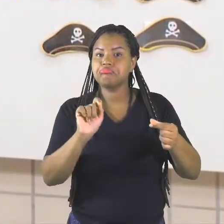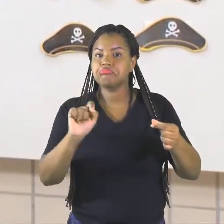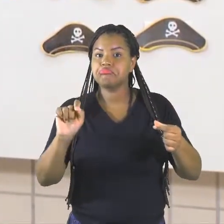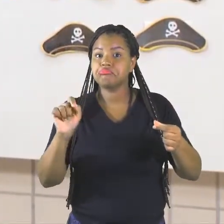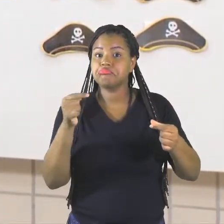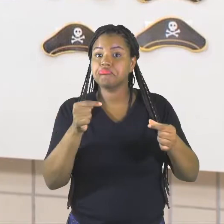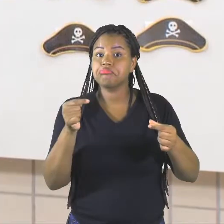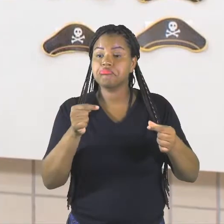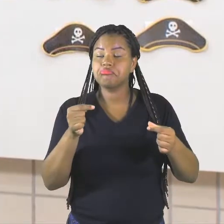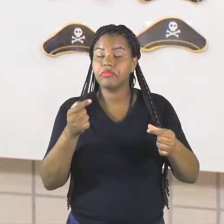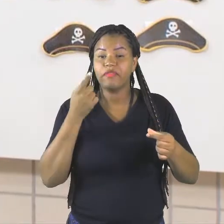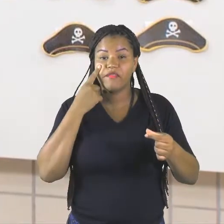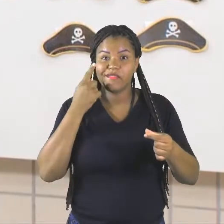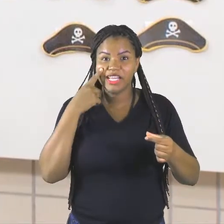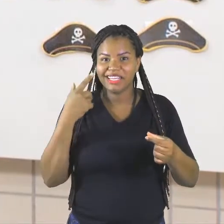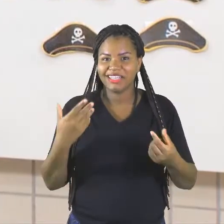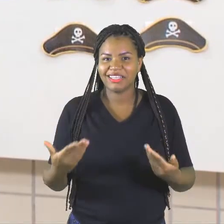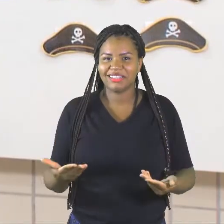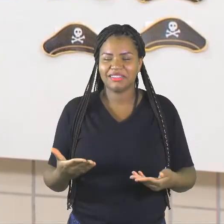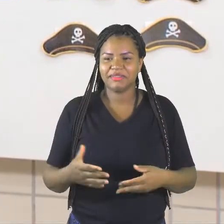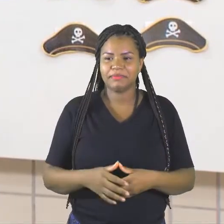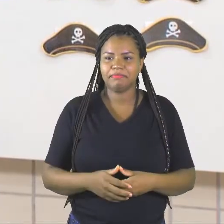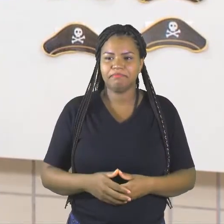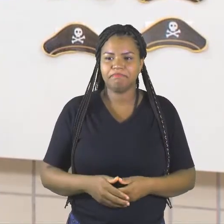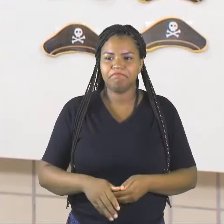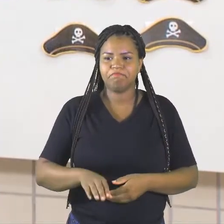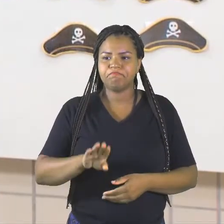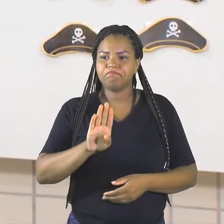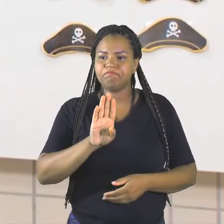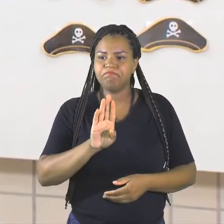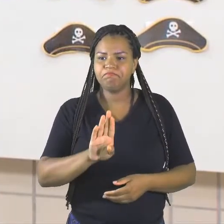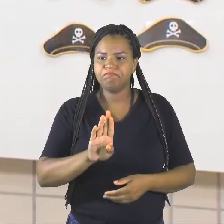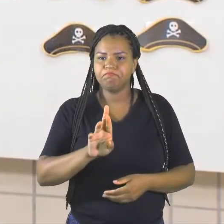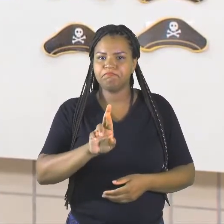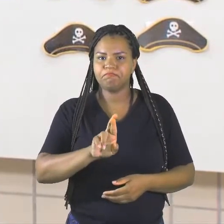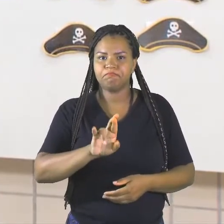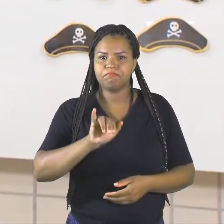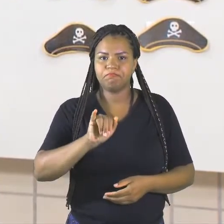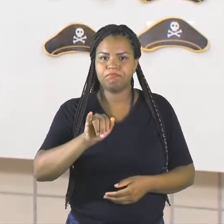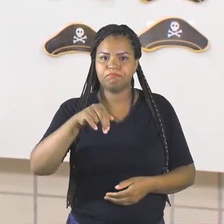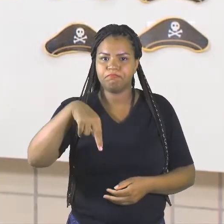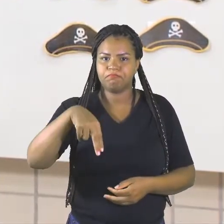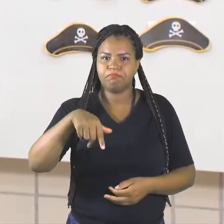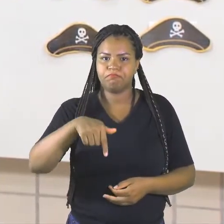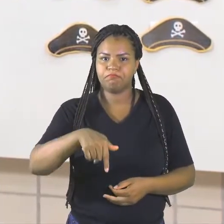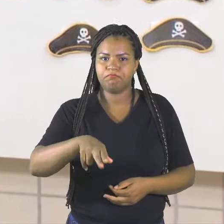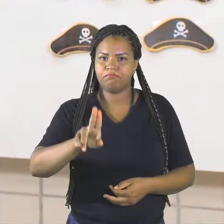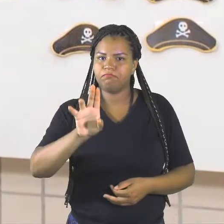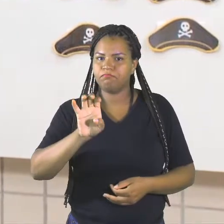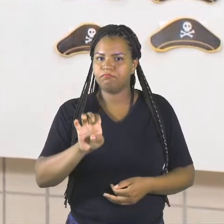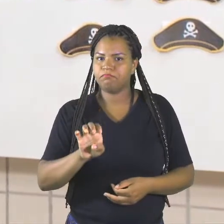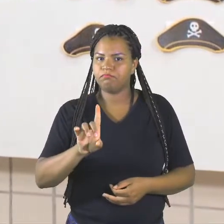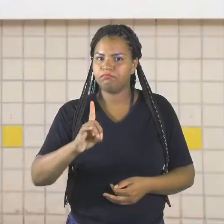ver? Ó, brin-que-do.